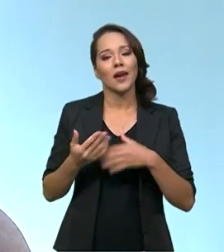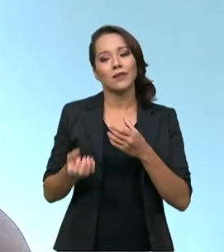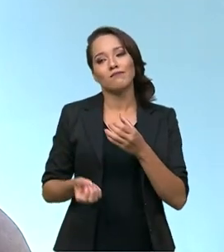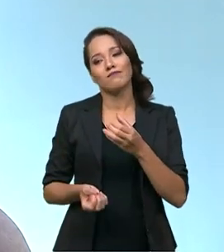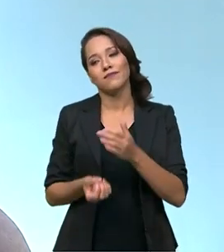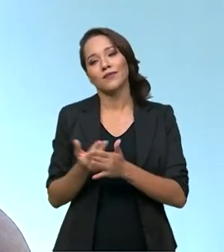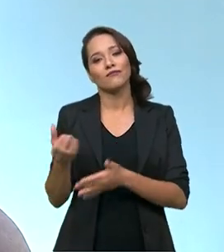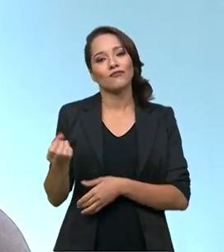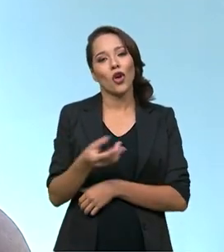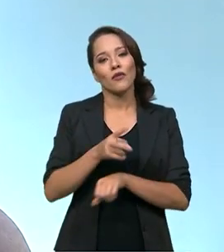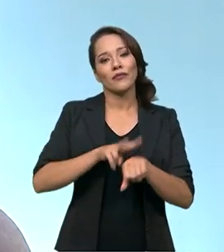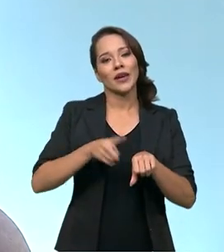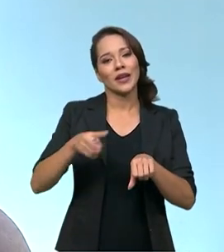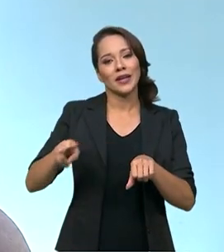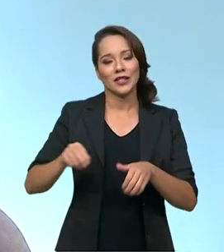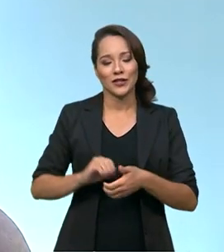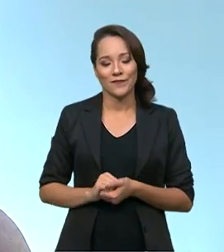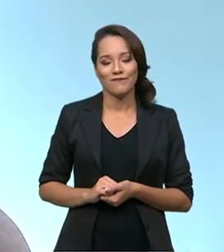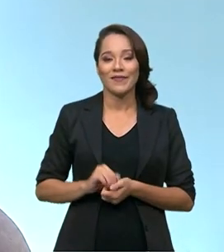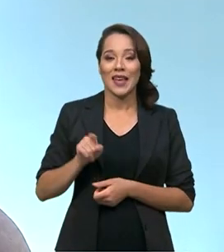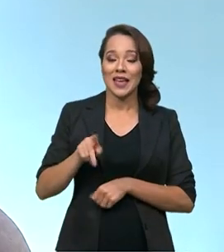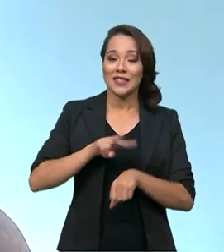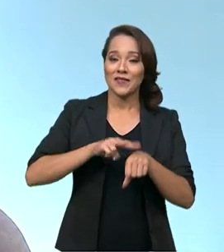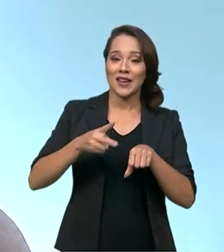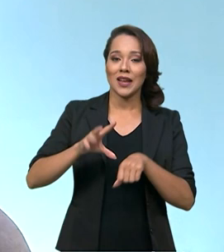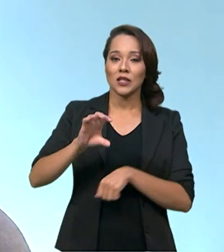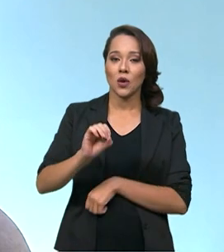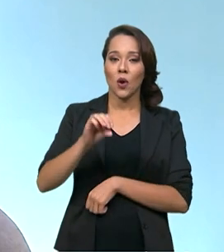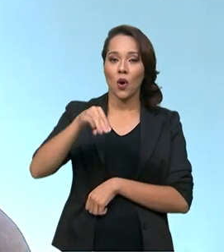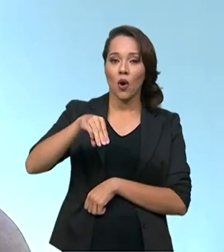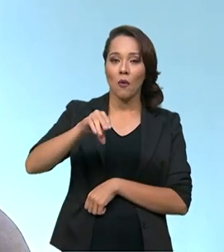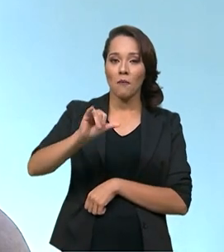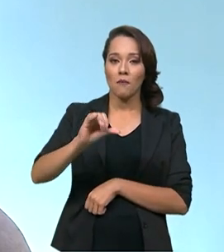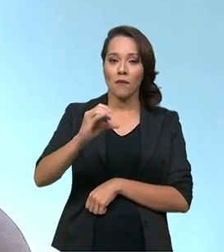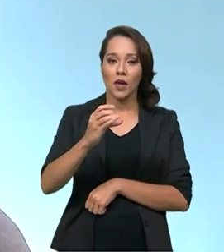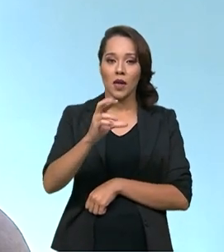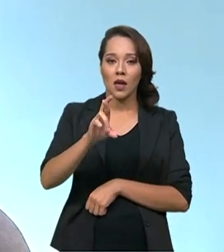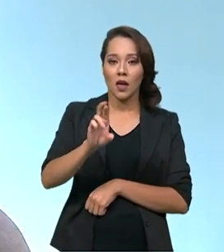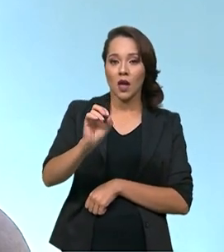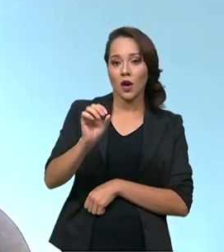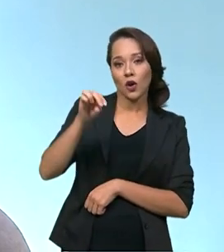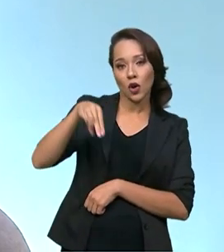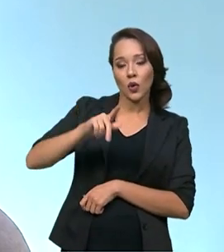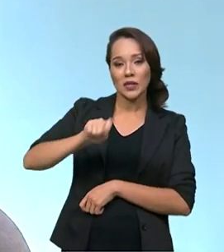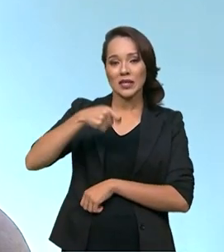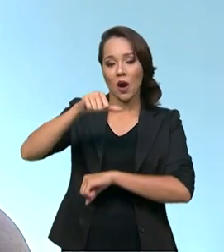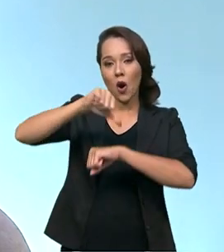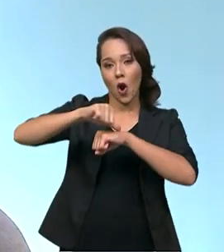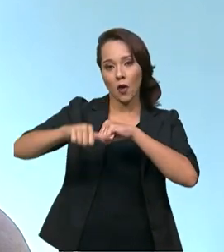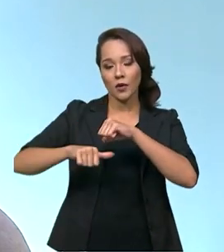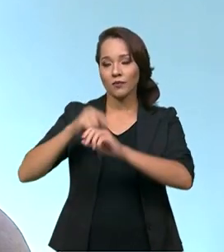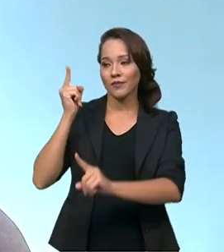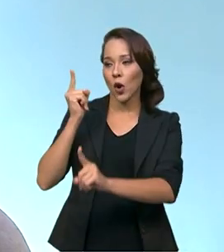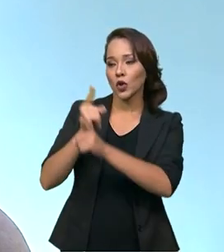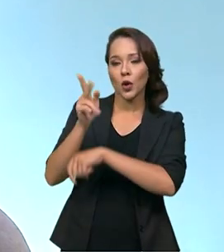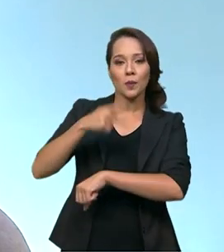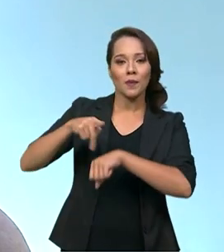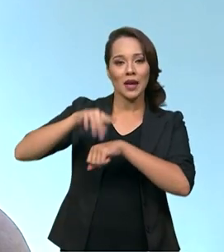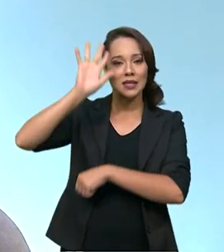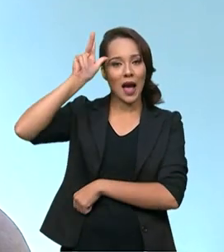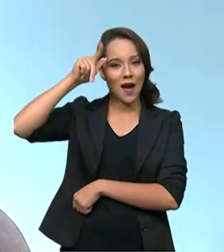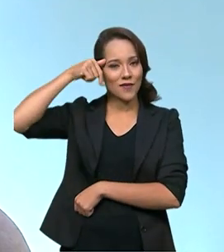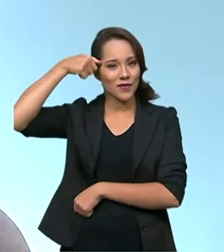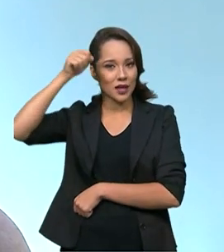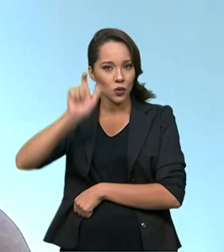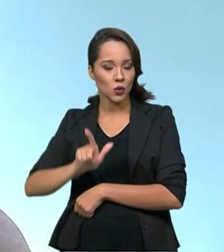uma nova variante, essa variante Ômicron, que foi inicialmente identificada na África do Sul. E